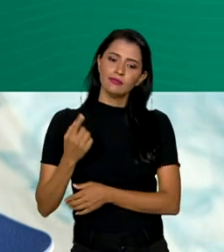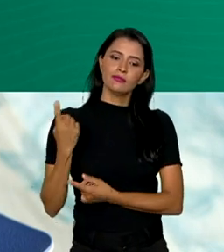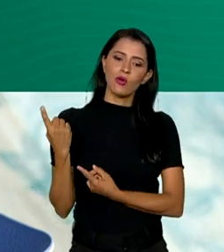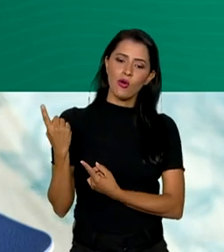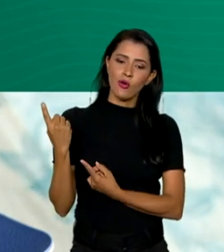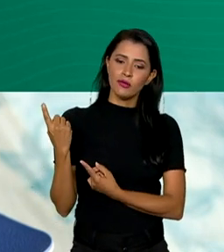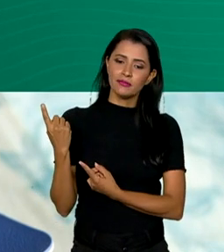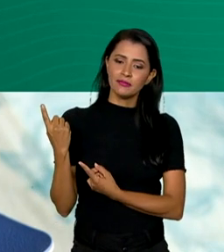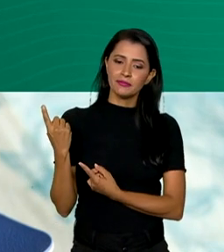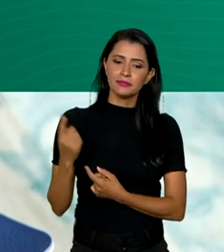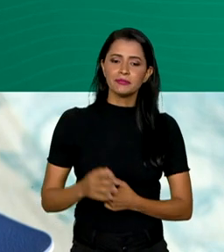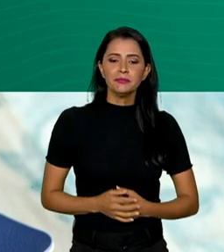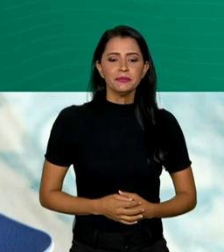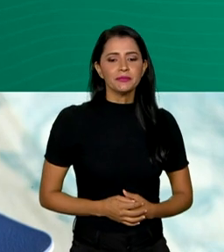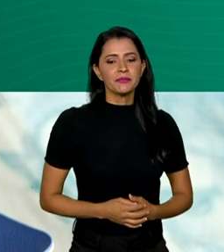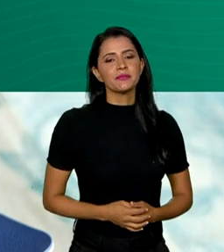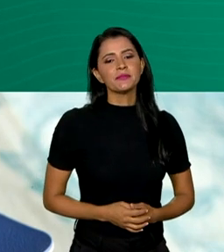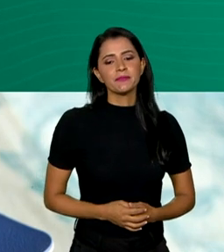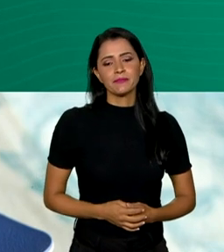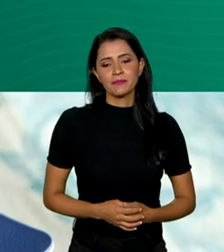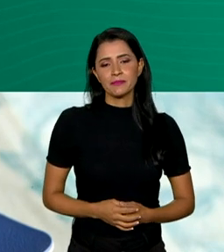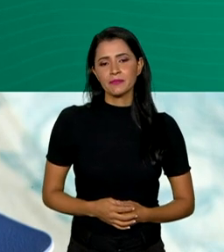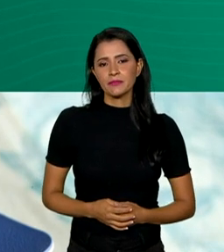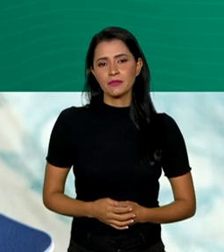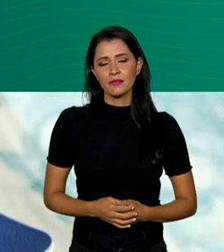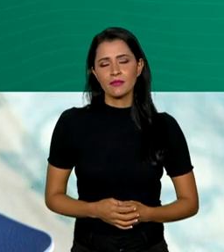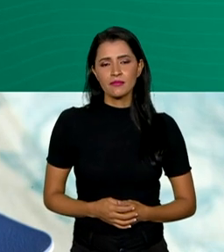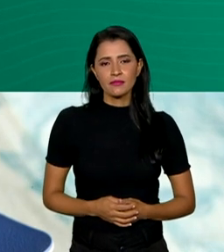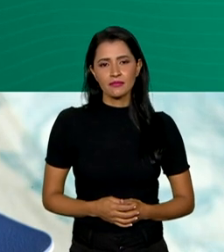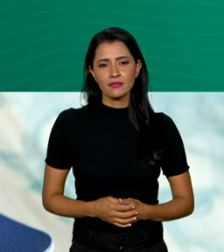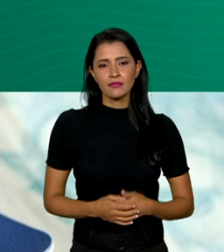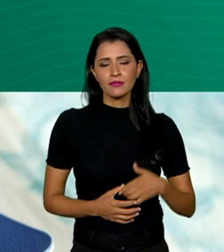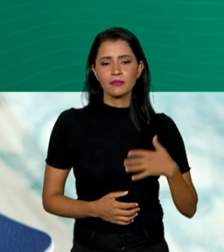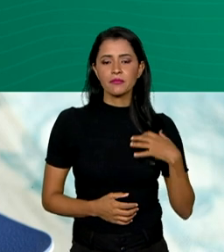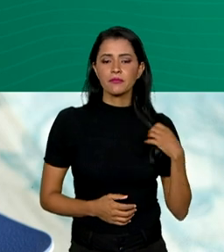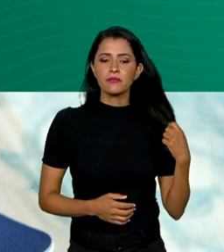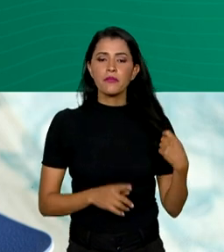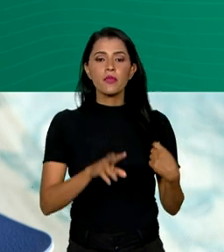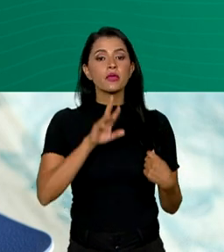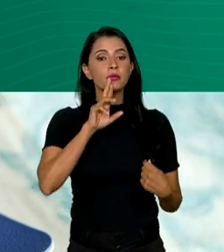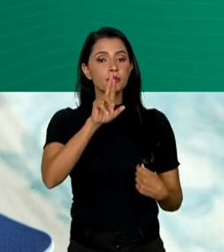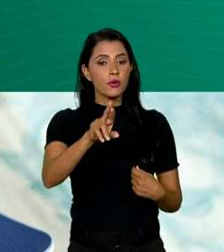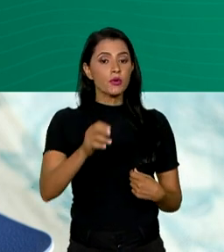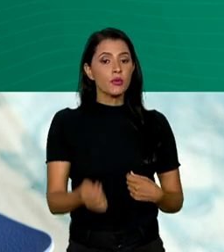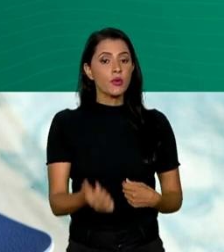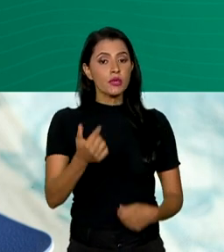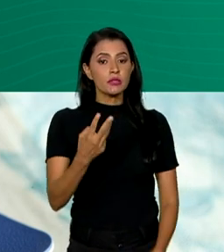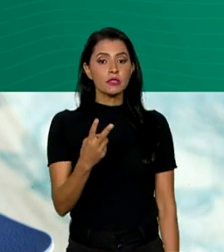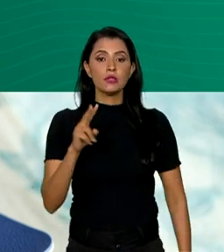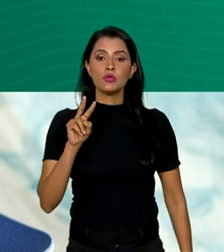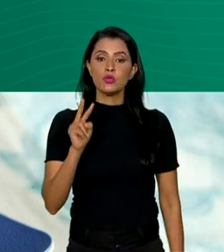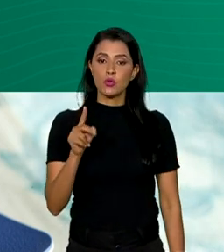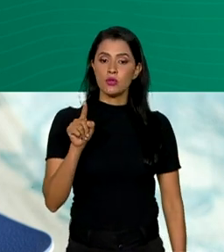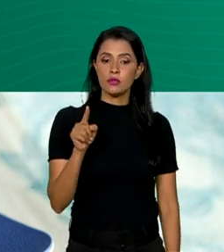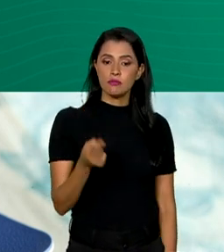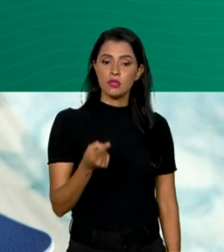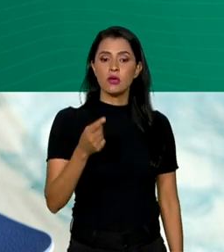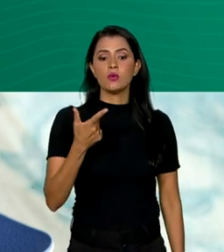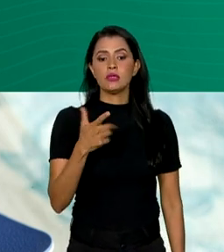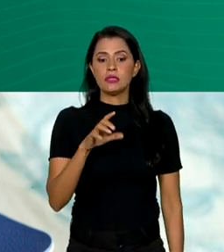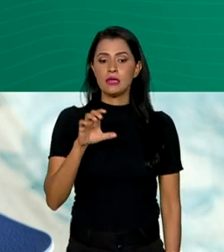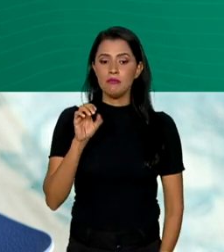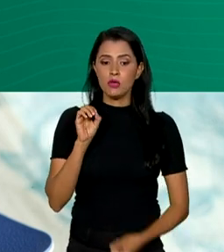mil 884 novos postos de trabalho, resultado de quase 2 milhões e 100 mil